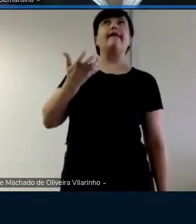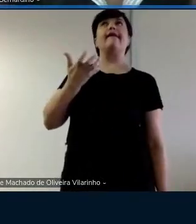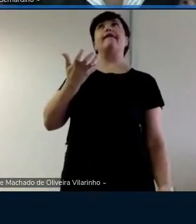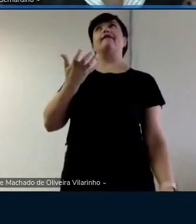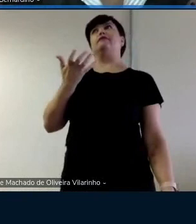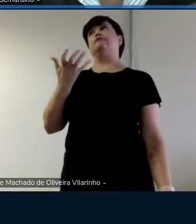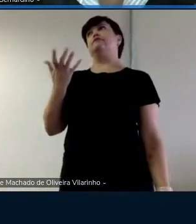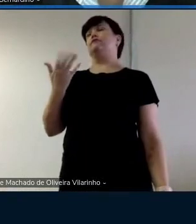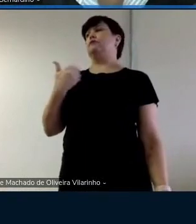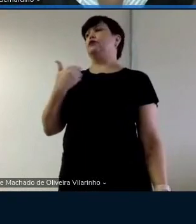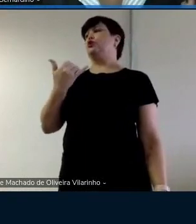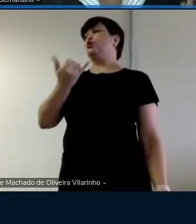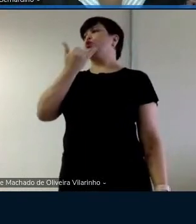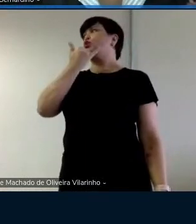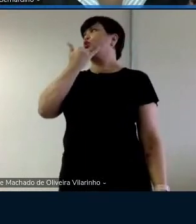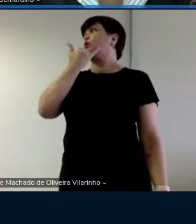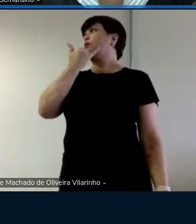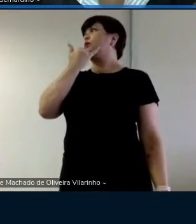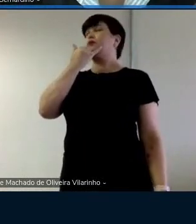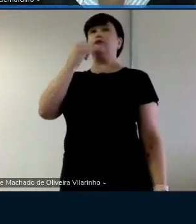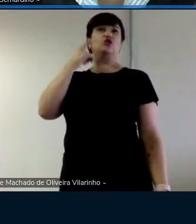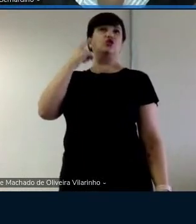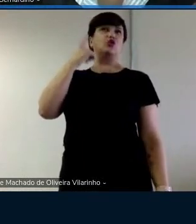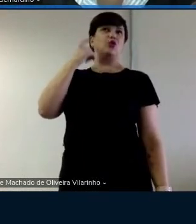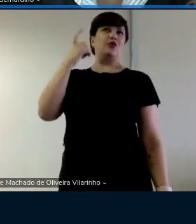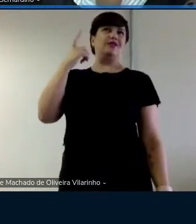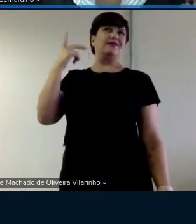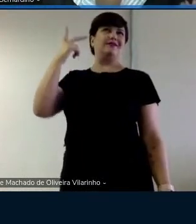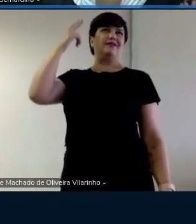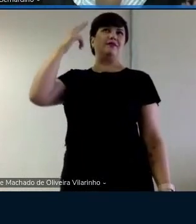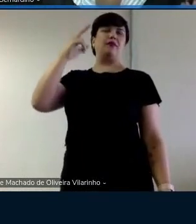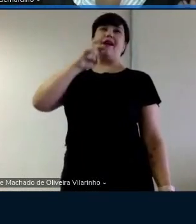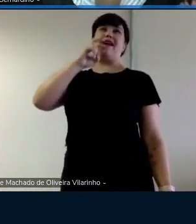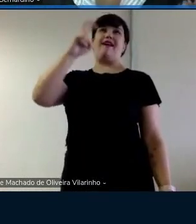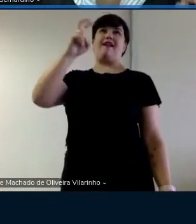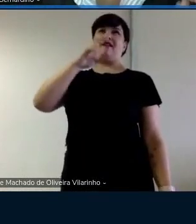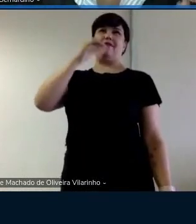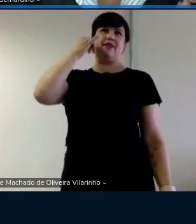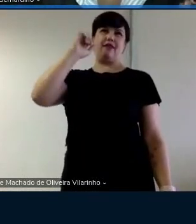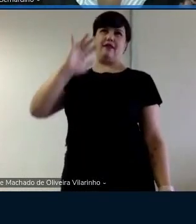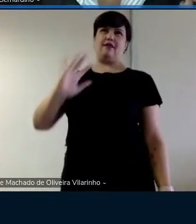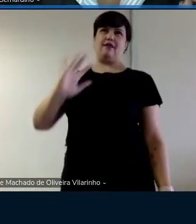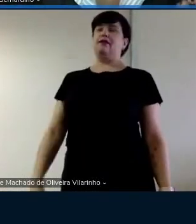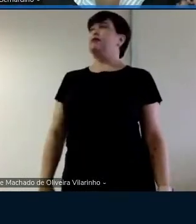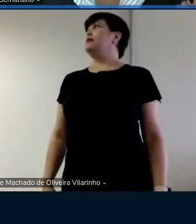gente só um minutinho eu tenho que tirar o som aqui pra não não gritar no ouvido de vocês só um minuto